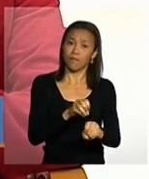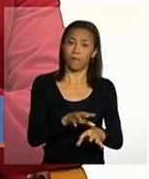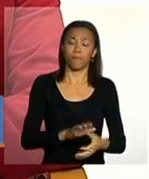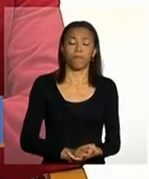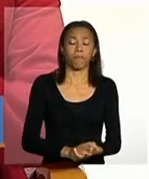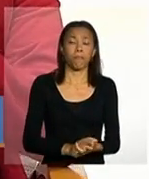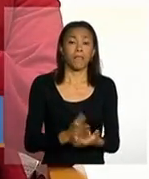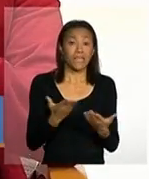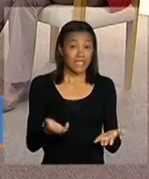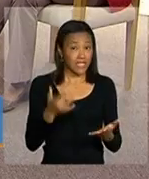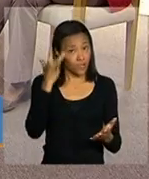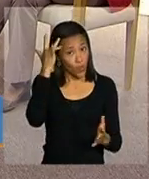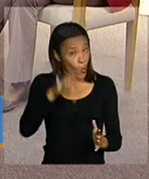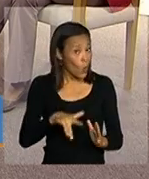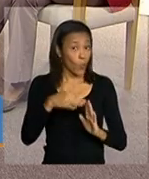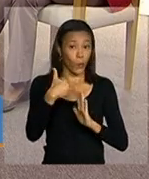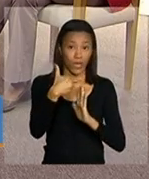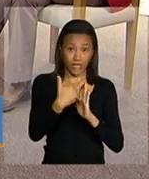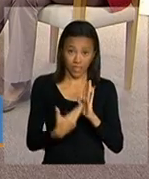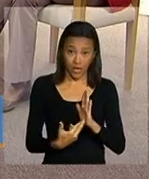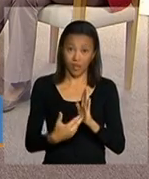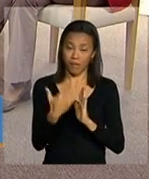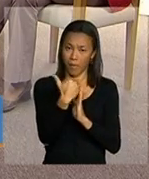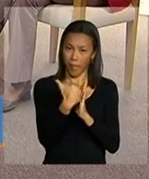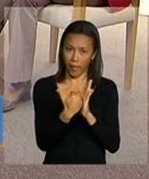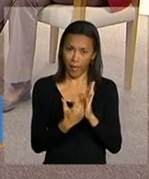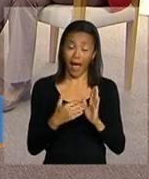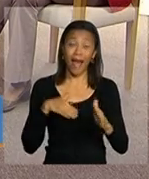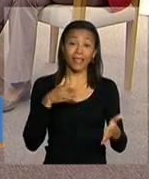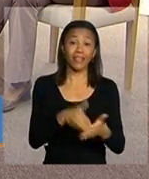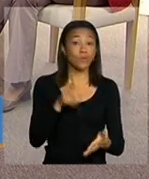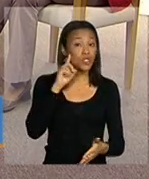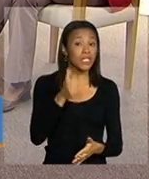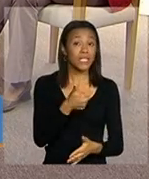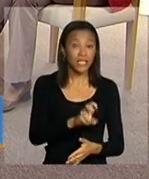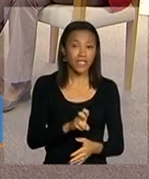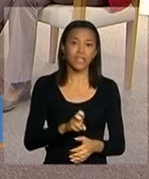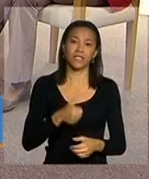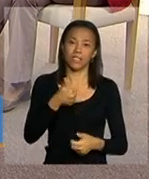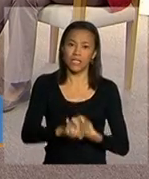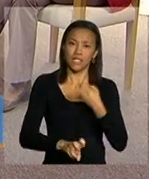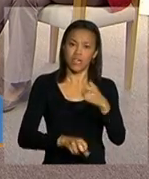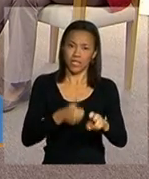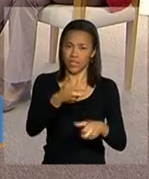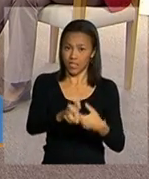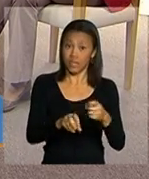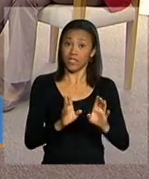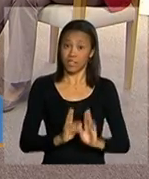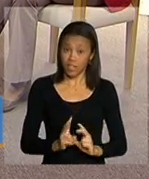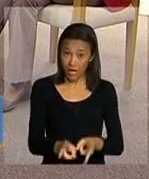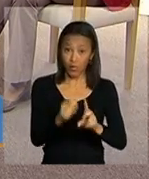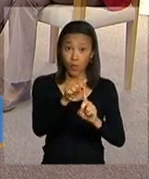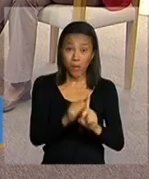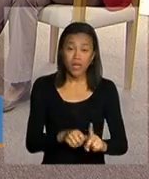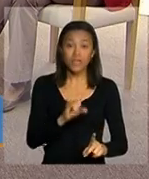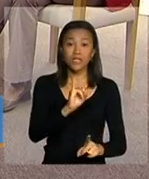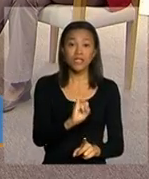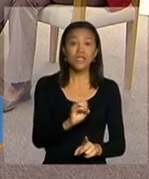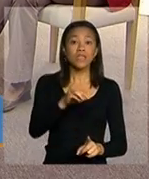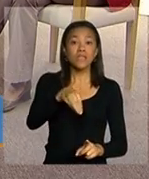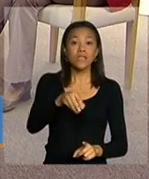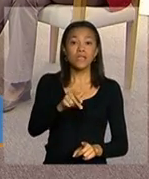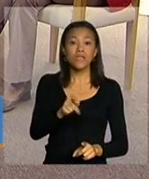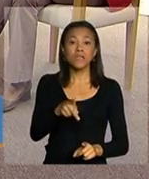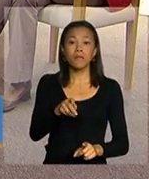descumprimento que será disponibilizada no dia 15 até o dia 15 de todo o mês ímpar o gestor municipal de assistência junto com a